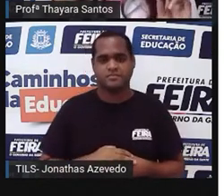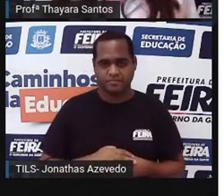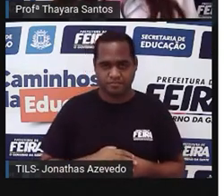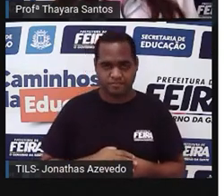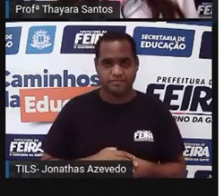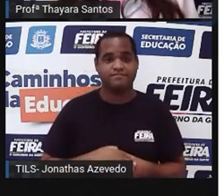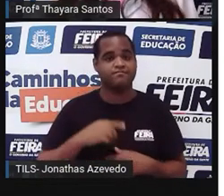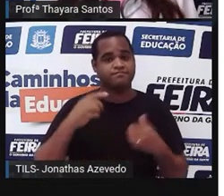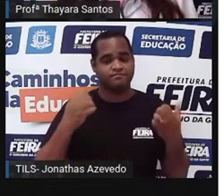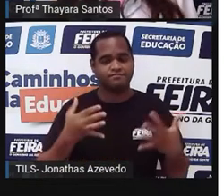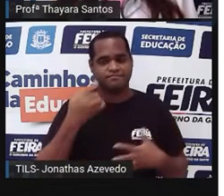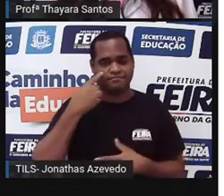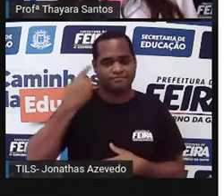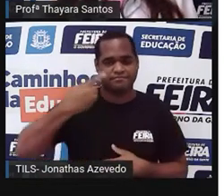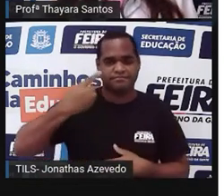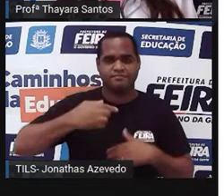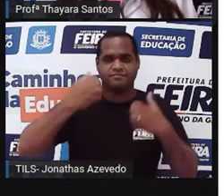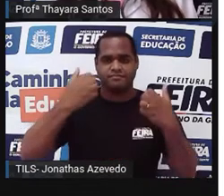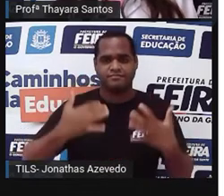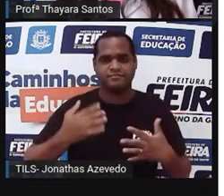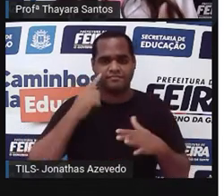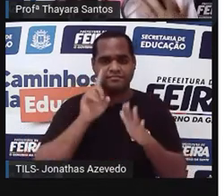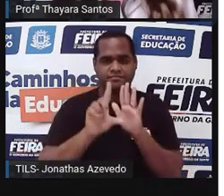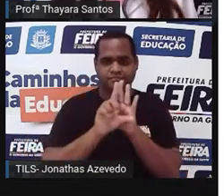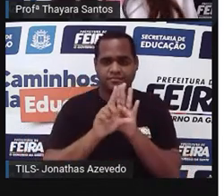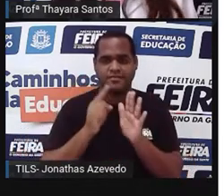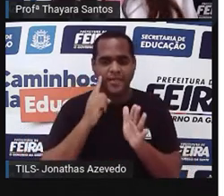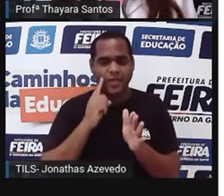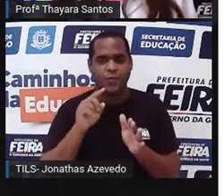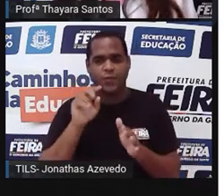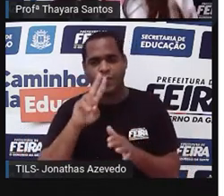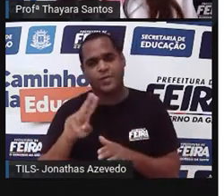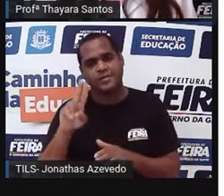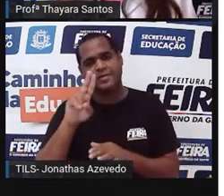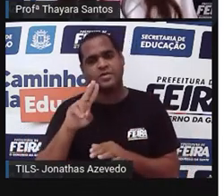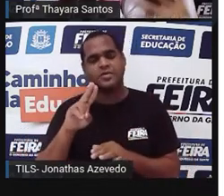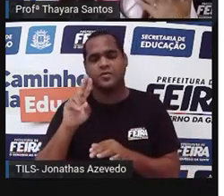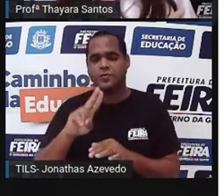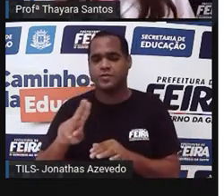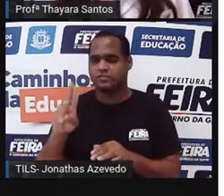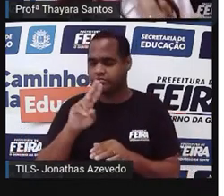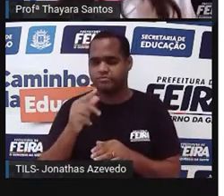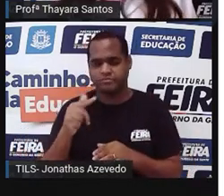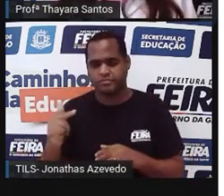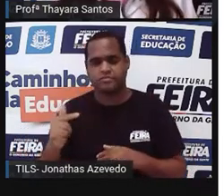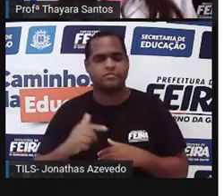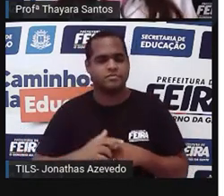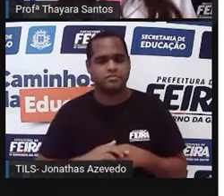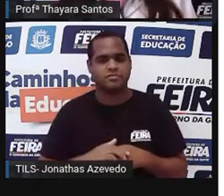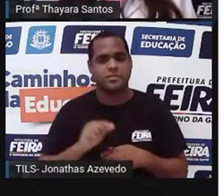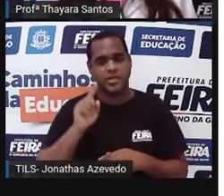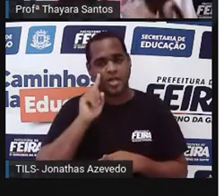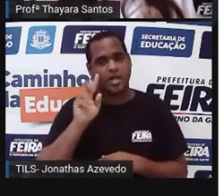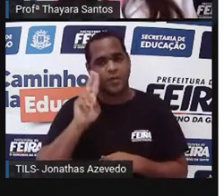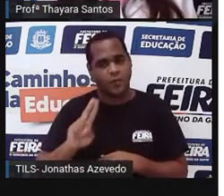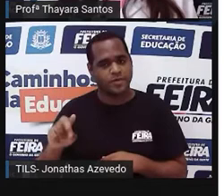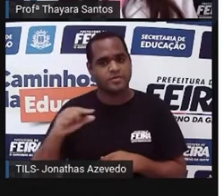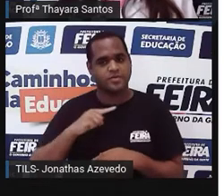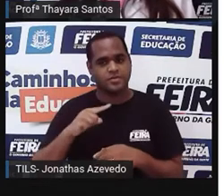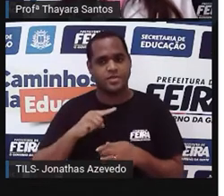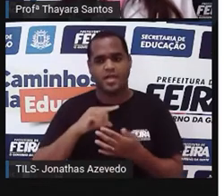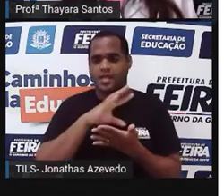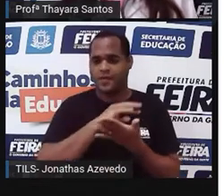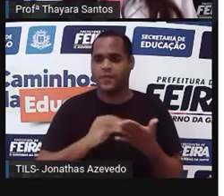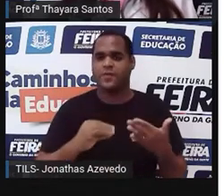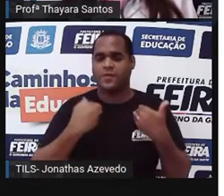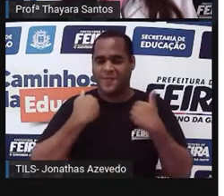Então, vamos primeiro falar sobre a lei do uso e desuso, né? Que é essa que diz que quanto mais eu uso determinada estrutura do meu